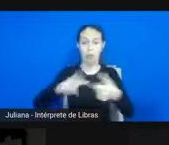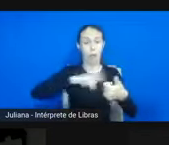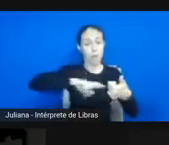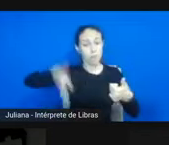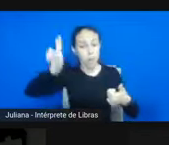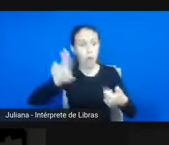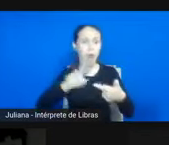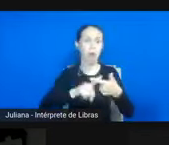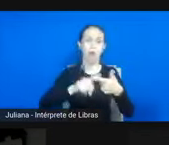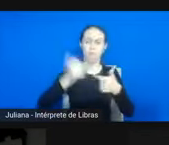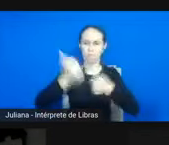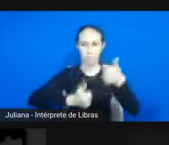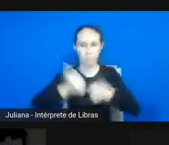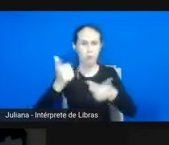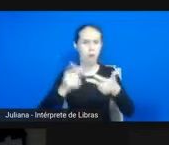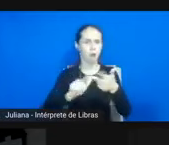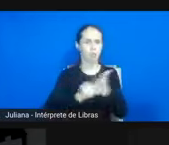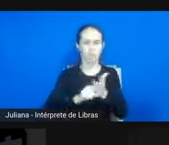jornais.